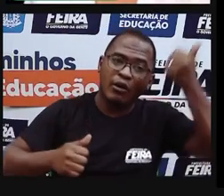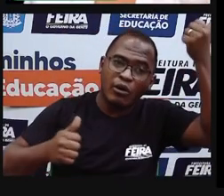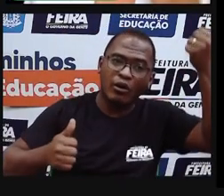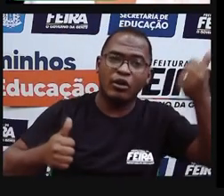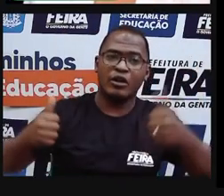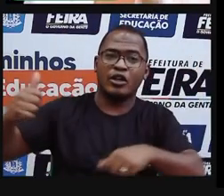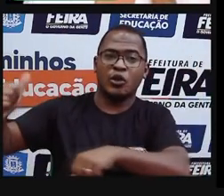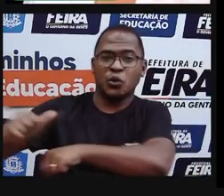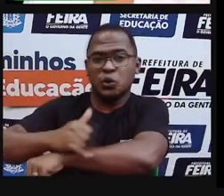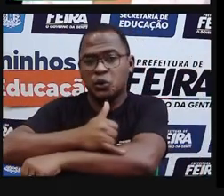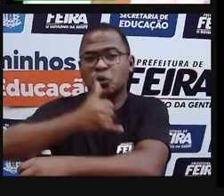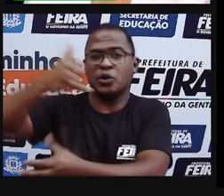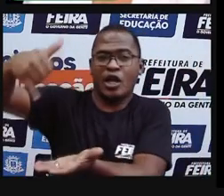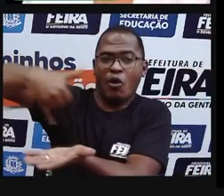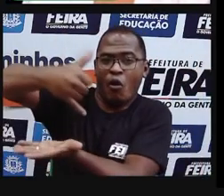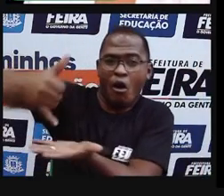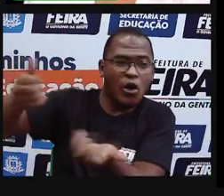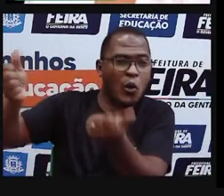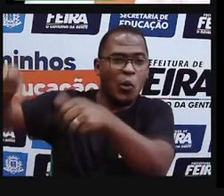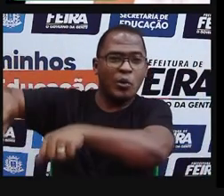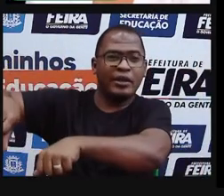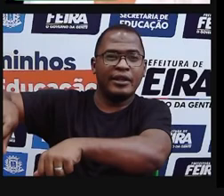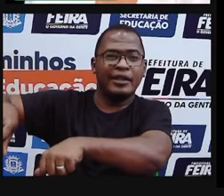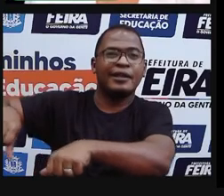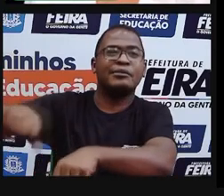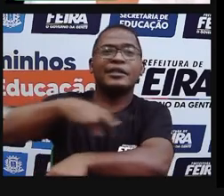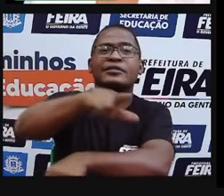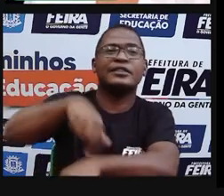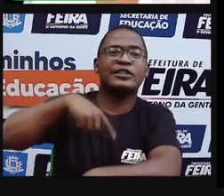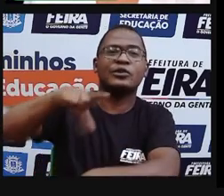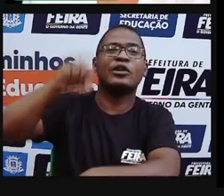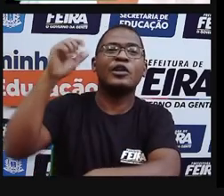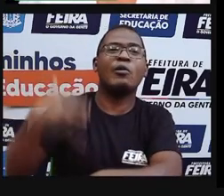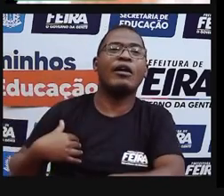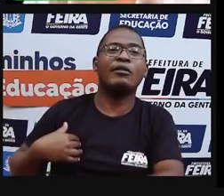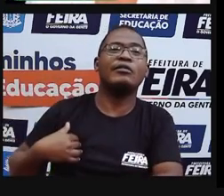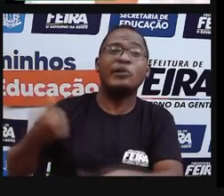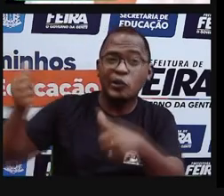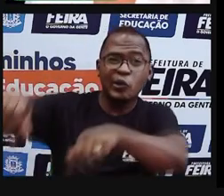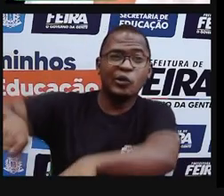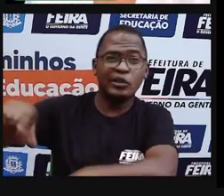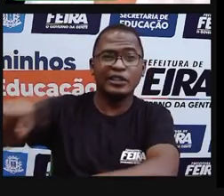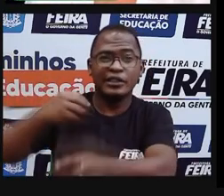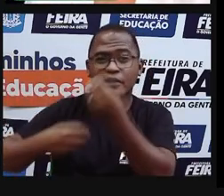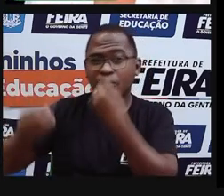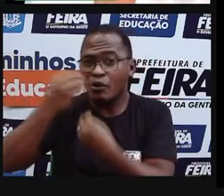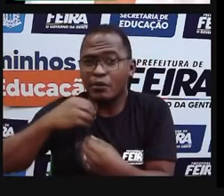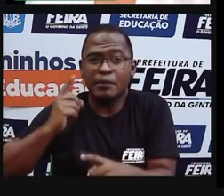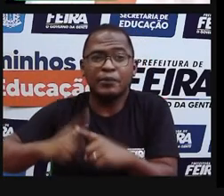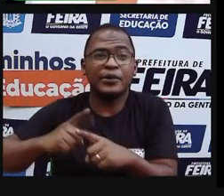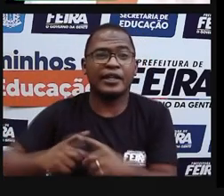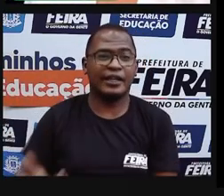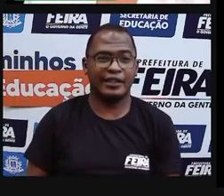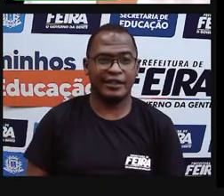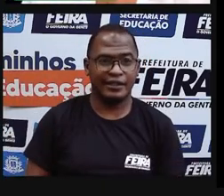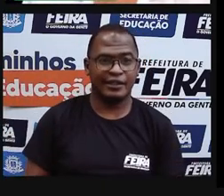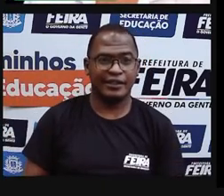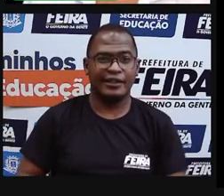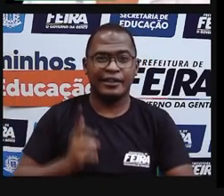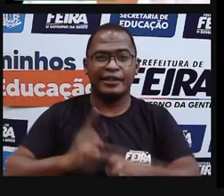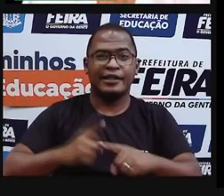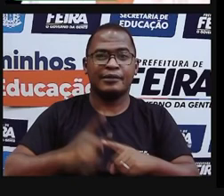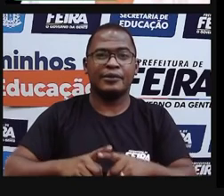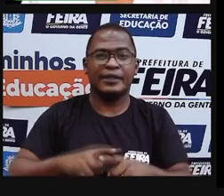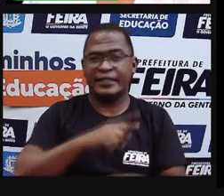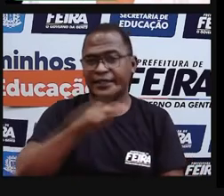mesmo assim, a gente vai e se alimenta com coisas que a gente sabe que não é bom para o nosso corpo. Por que a gente faz isso? A gente não está tendo